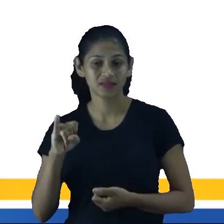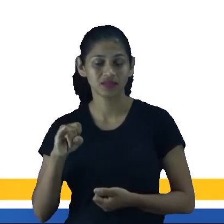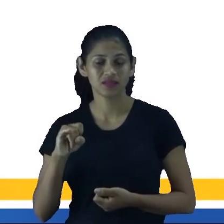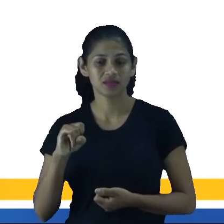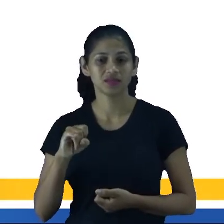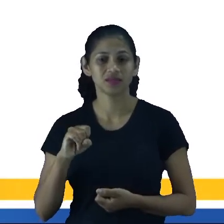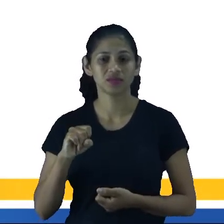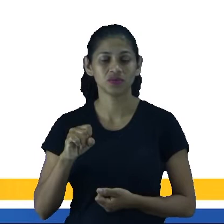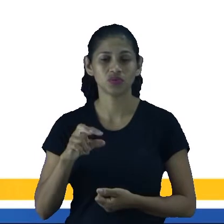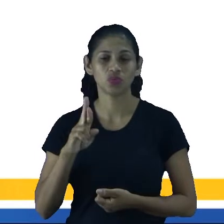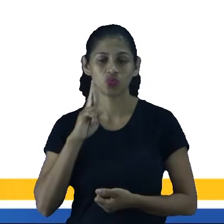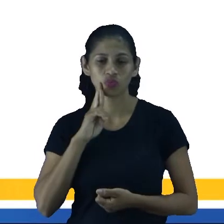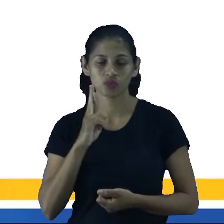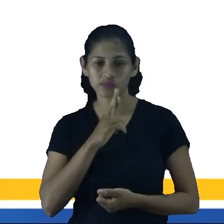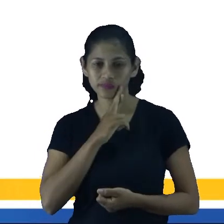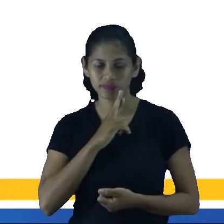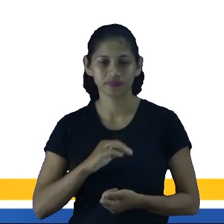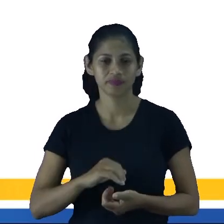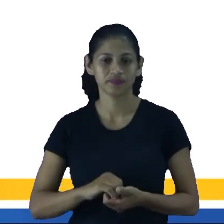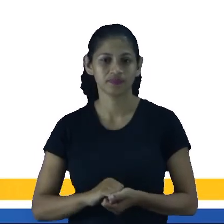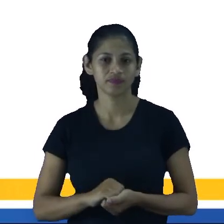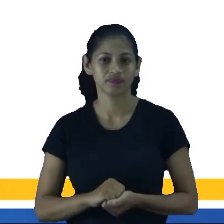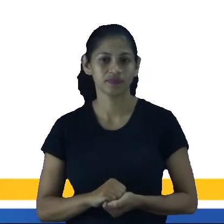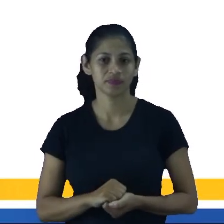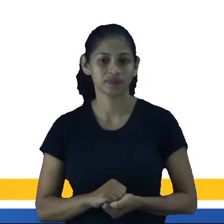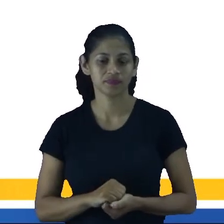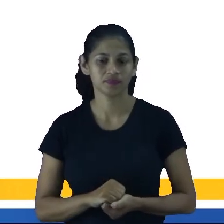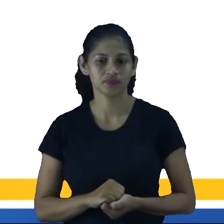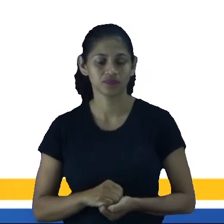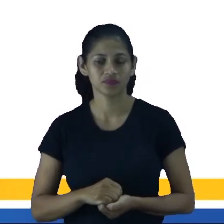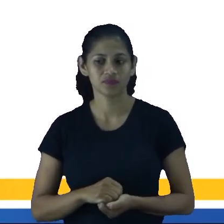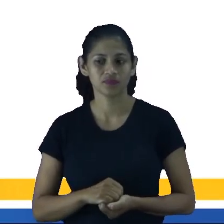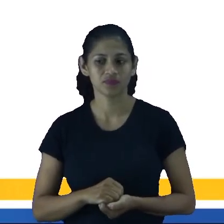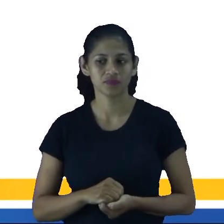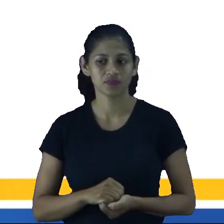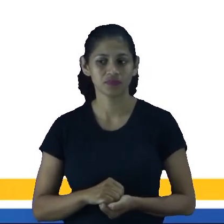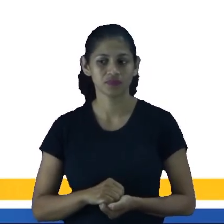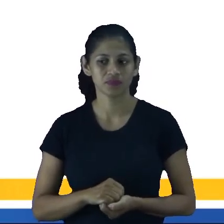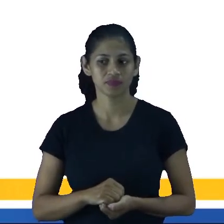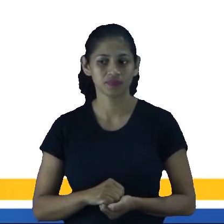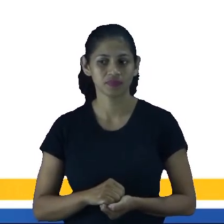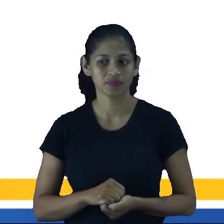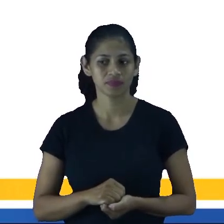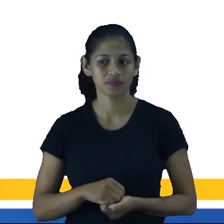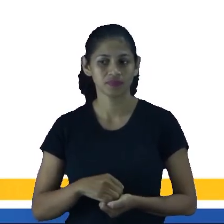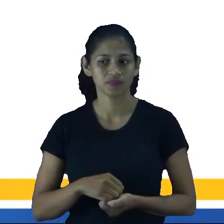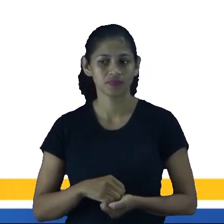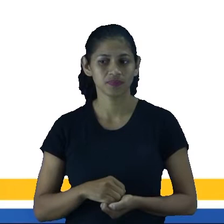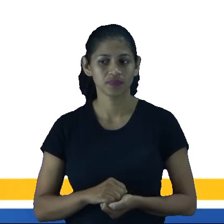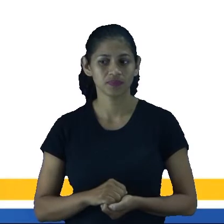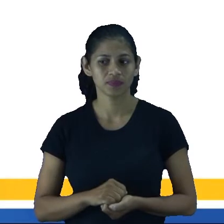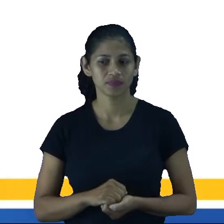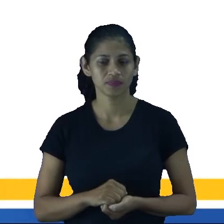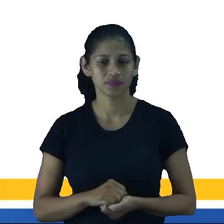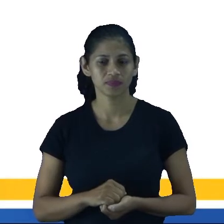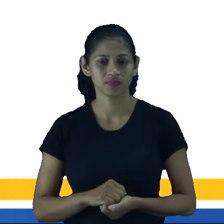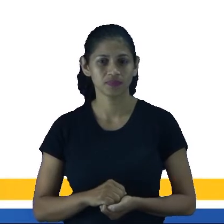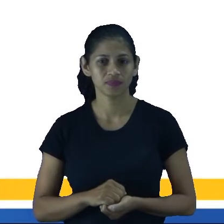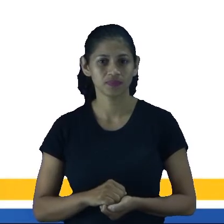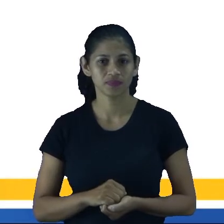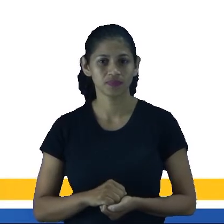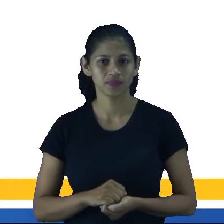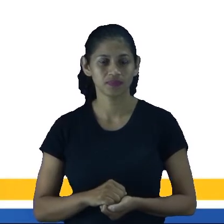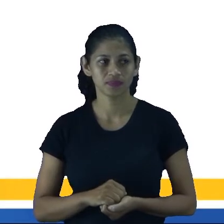Hay, né? O A com A maiúsculo I, lá, IE, né? Que é o AY do português.